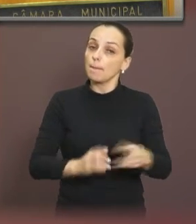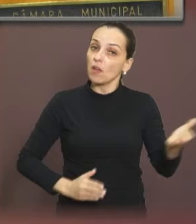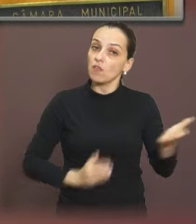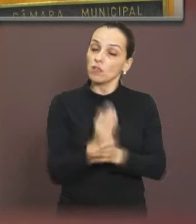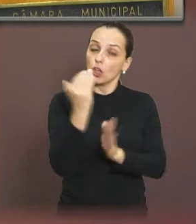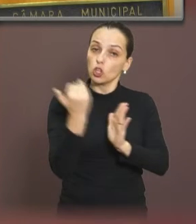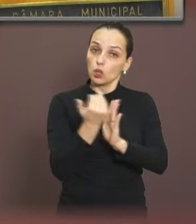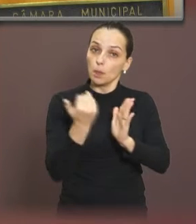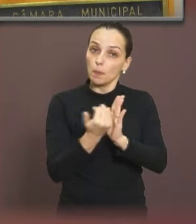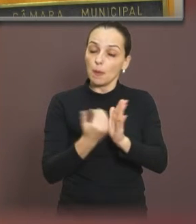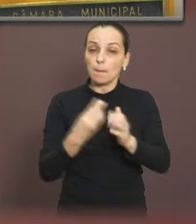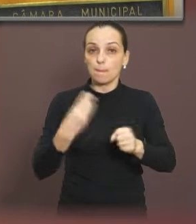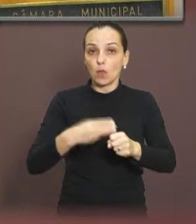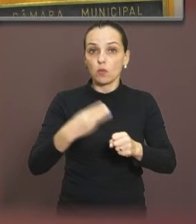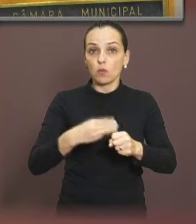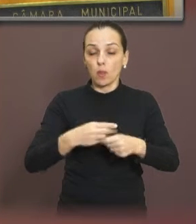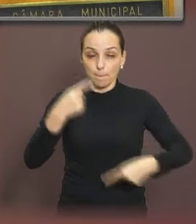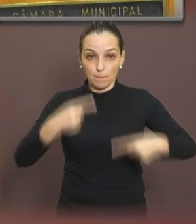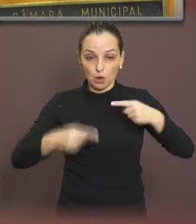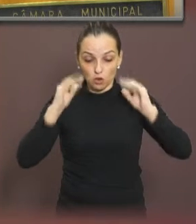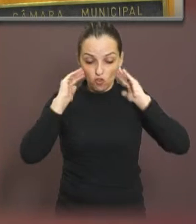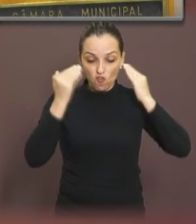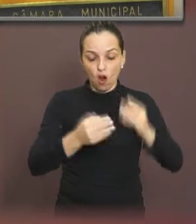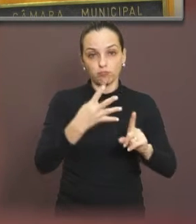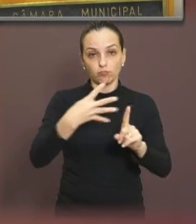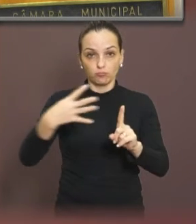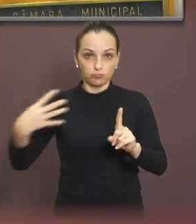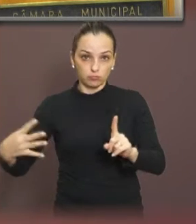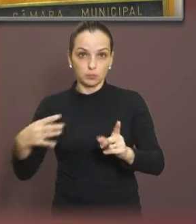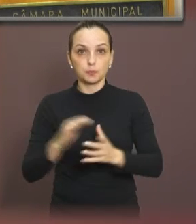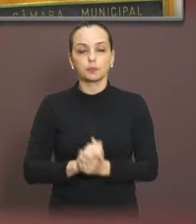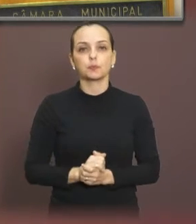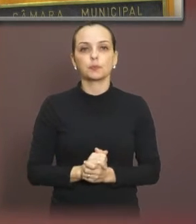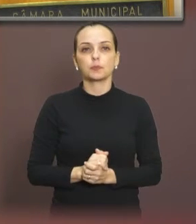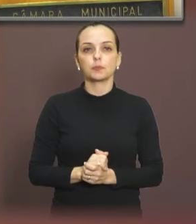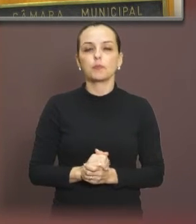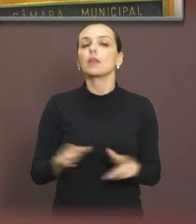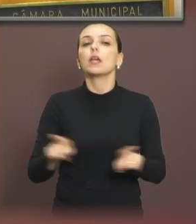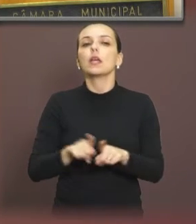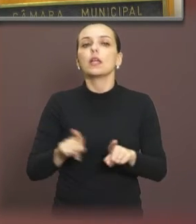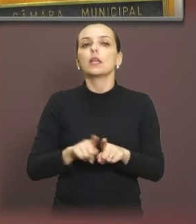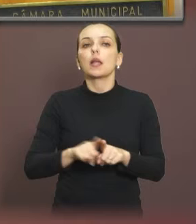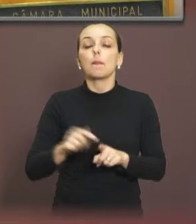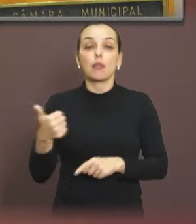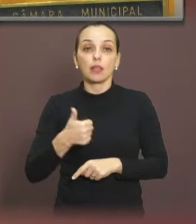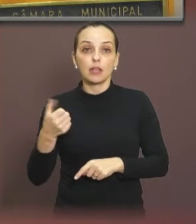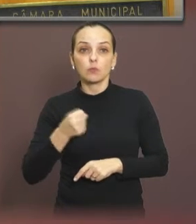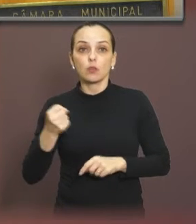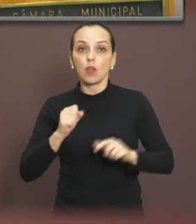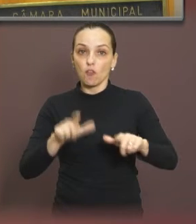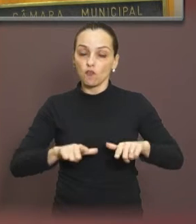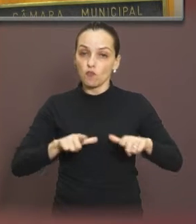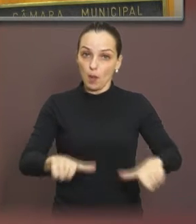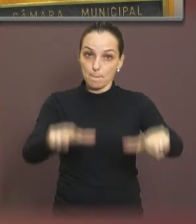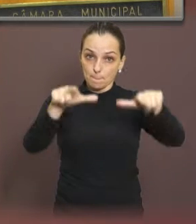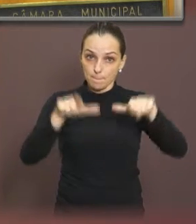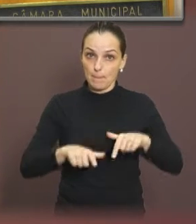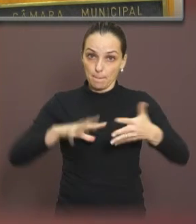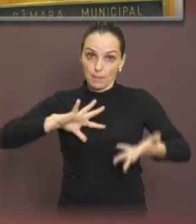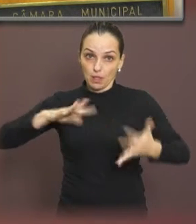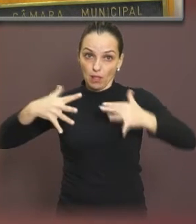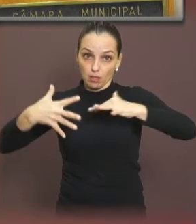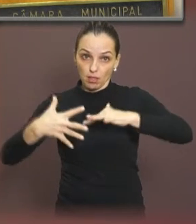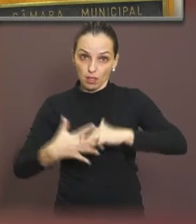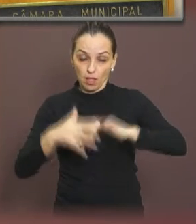do Plano Municipal de Políticas para a Comunidade LGBT. Próximo slide, vocês vão ver que nós recebemos o 18º